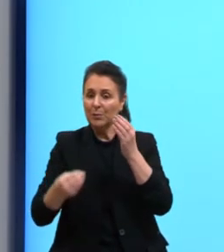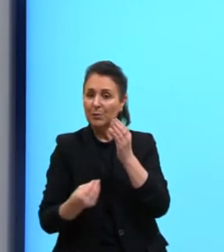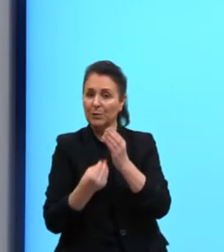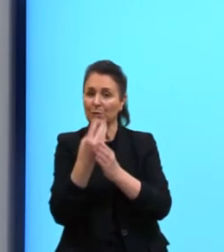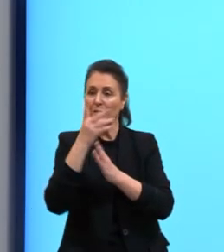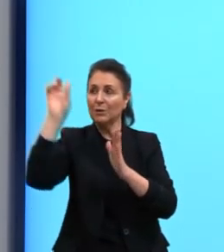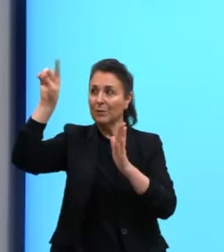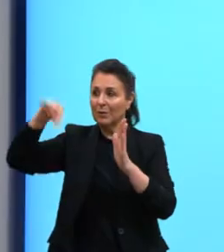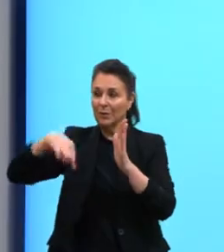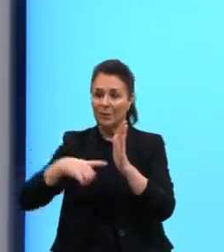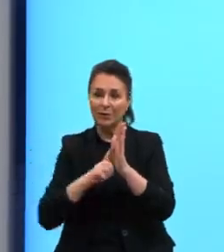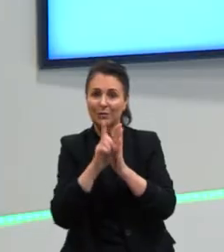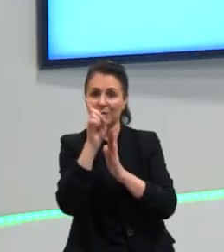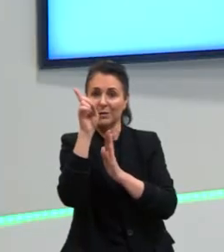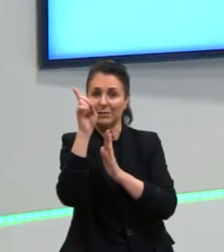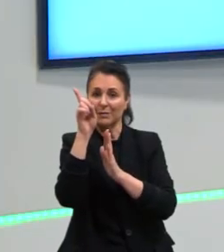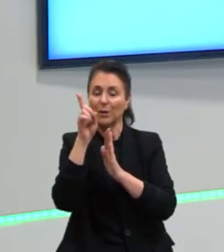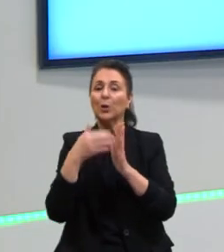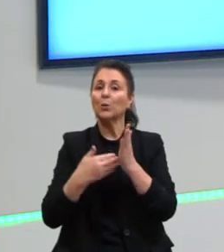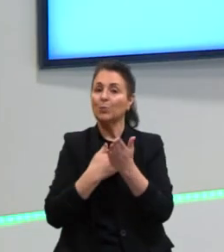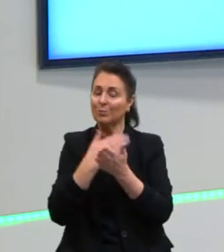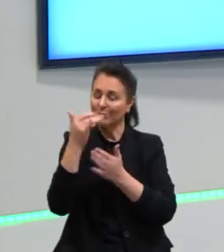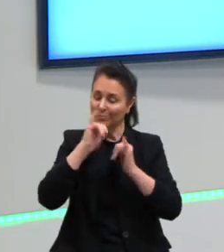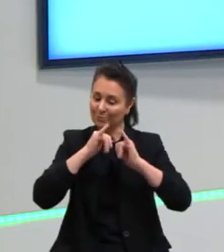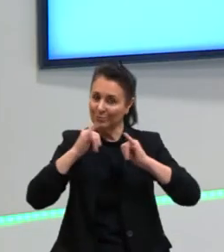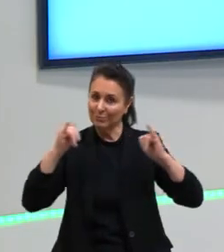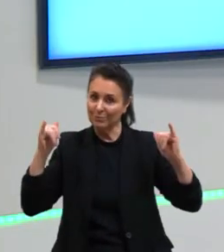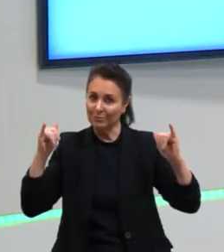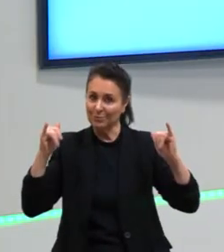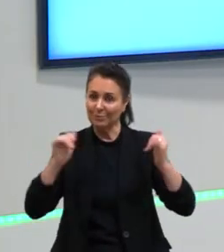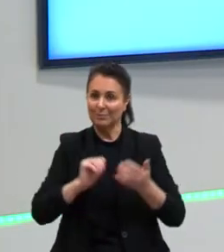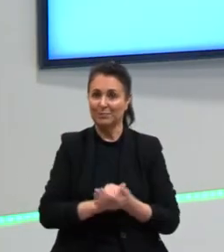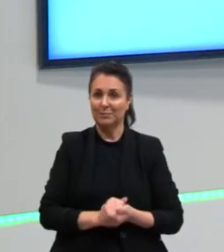Tudo gerando energia. Tá? Que legal, né?